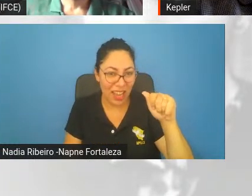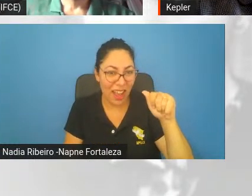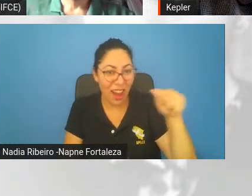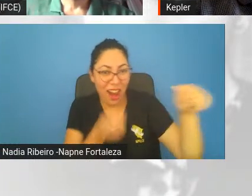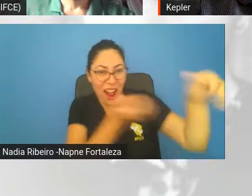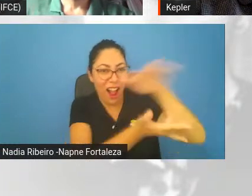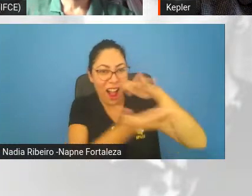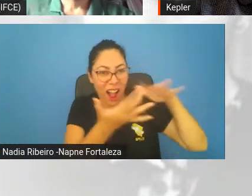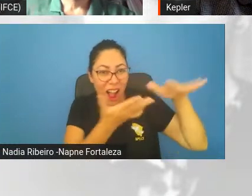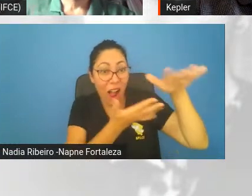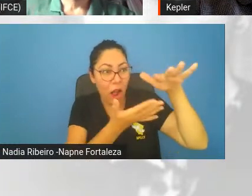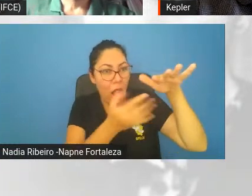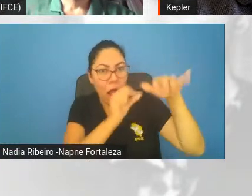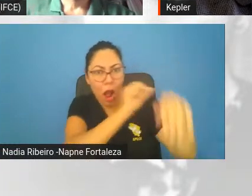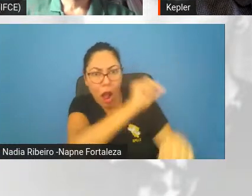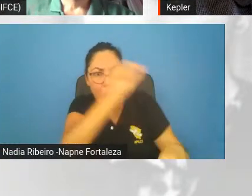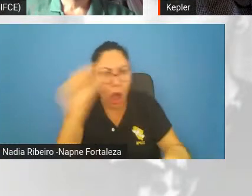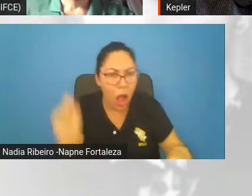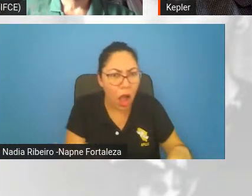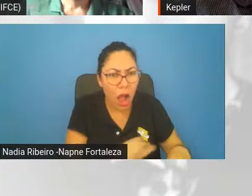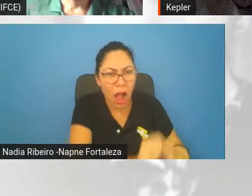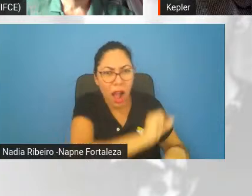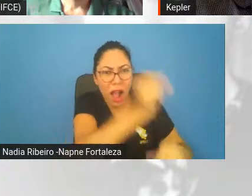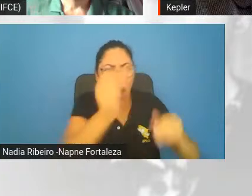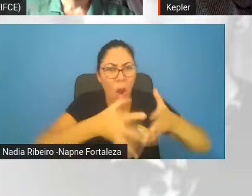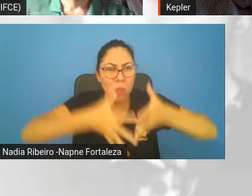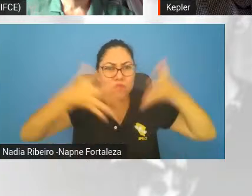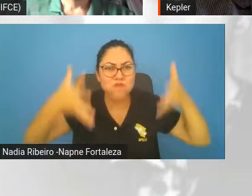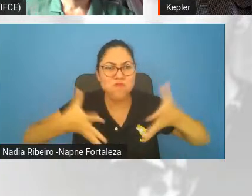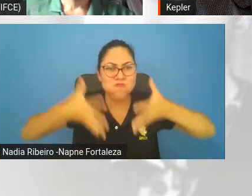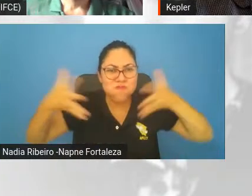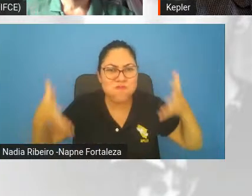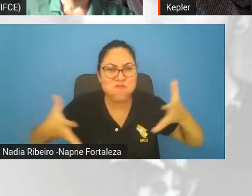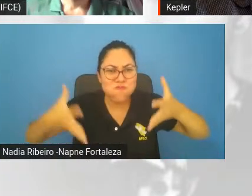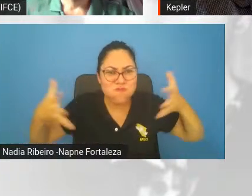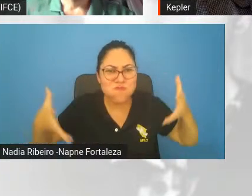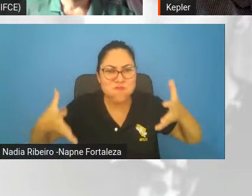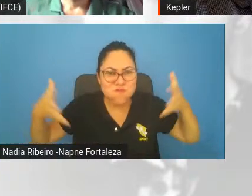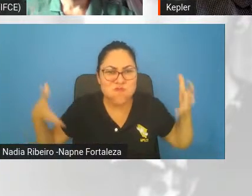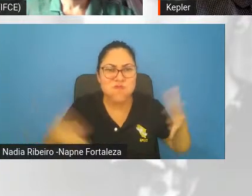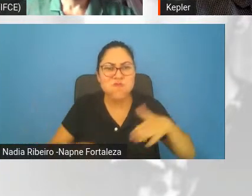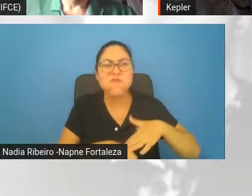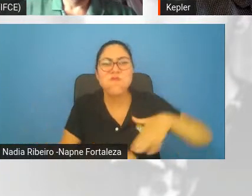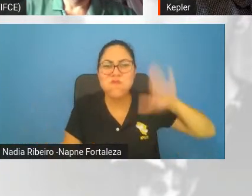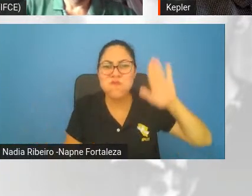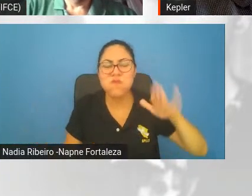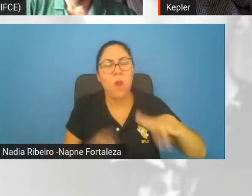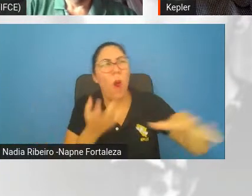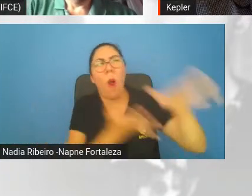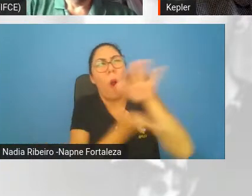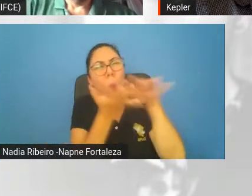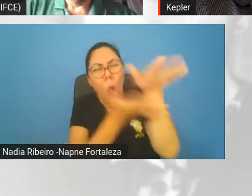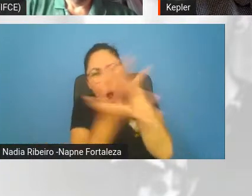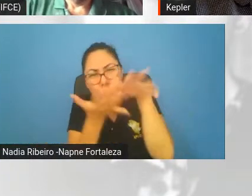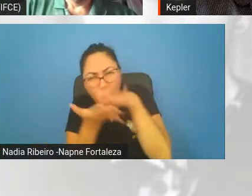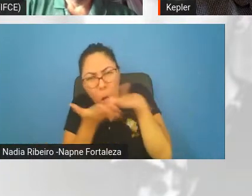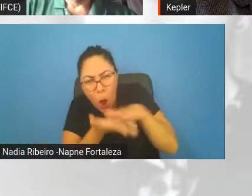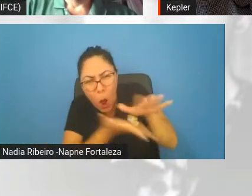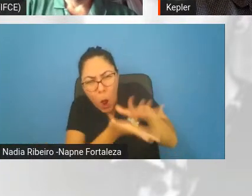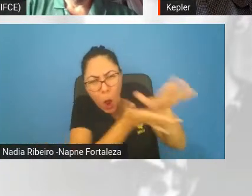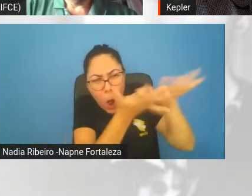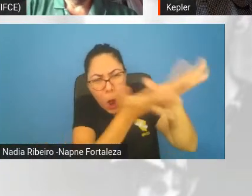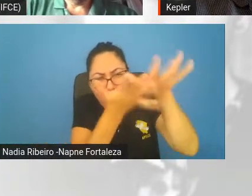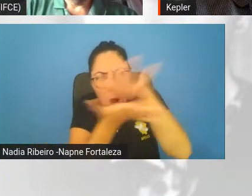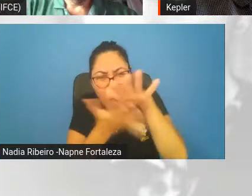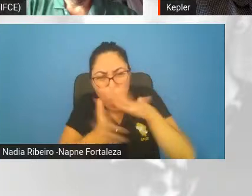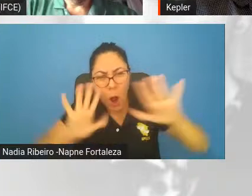aglomerados de galáxias são centenas e milhares de galáxias mantidas por gravitação. São constituídas,